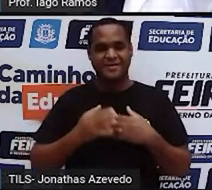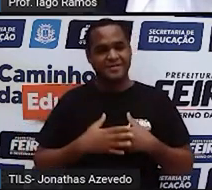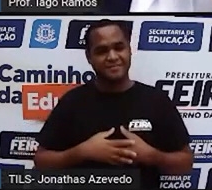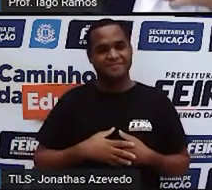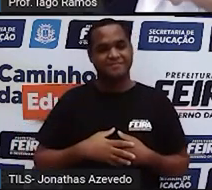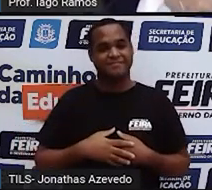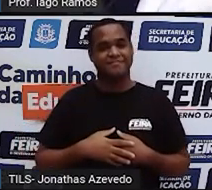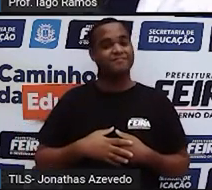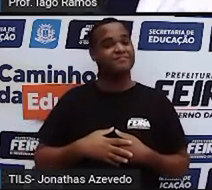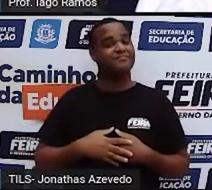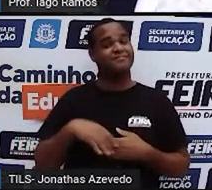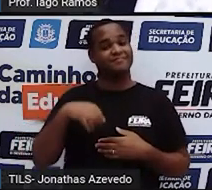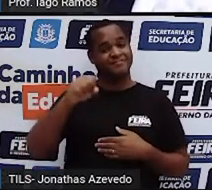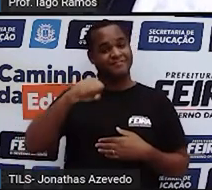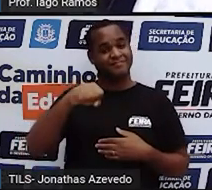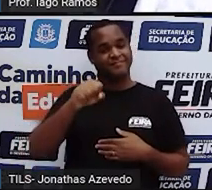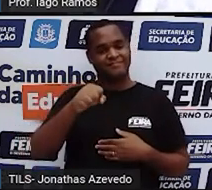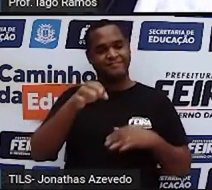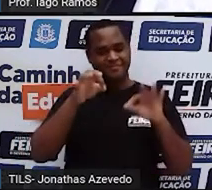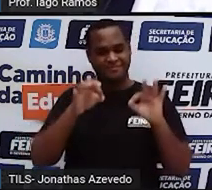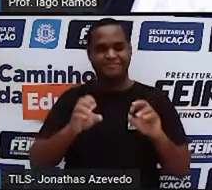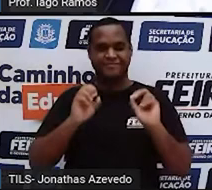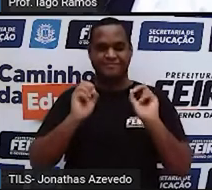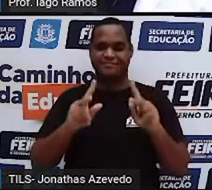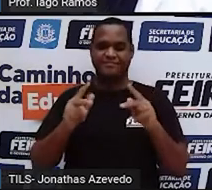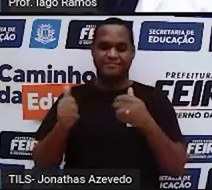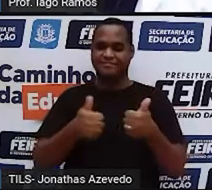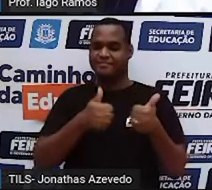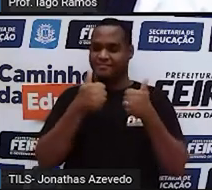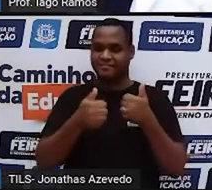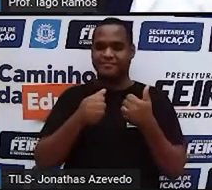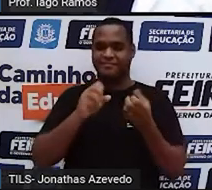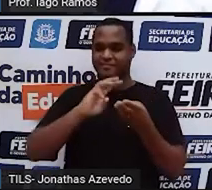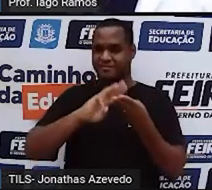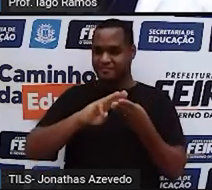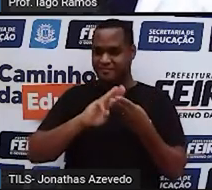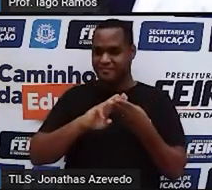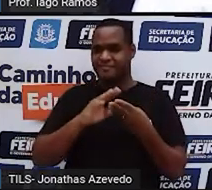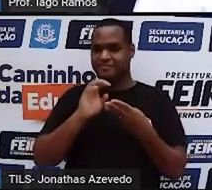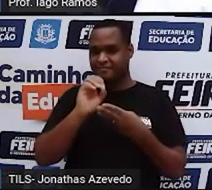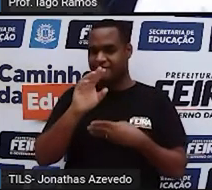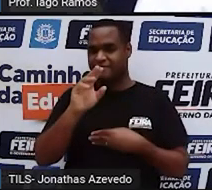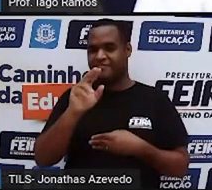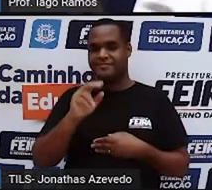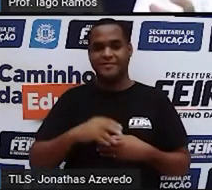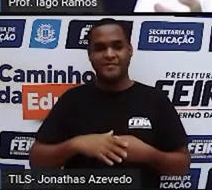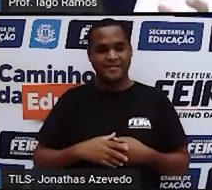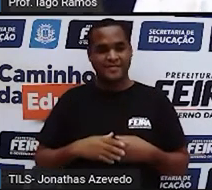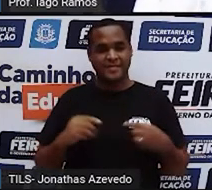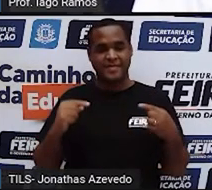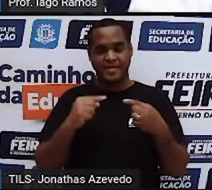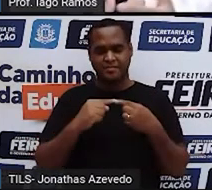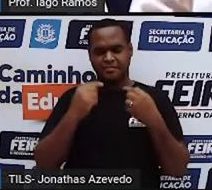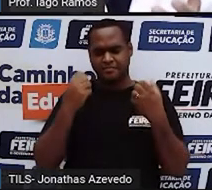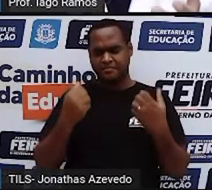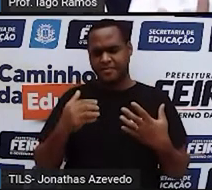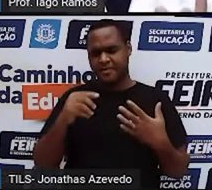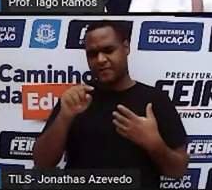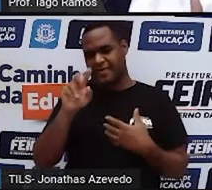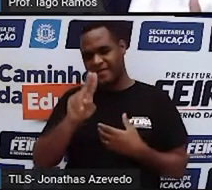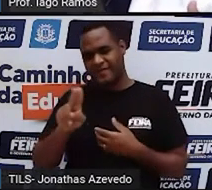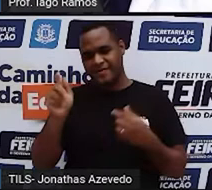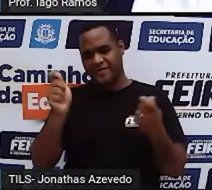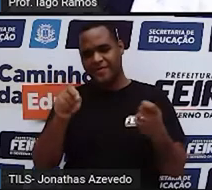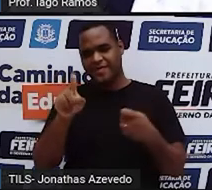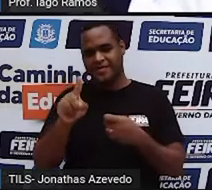E é isso aí mesmo, pois é, a matemágica, né? É a parte, né? Que você usa a